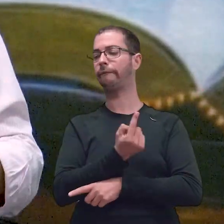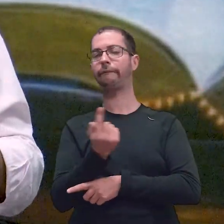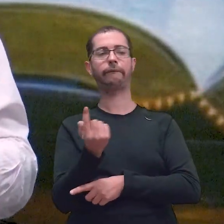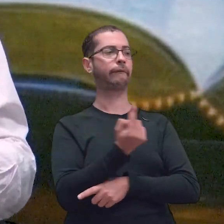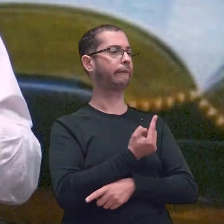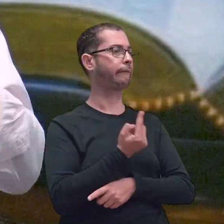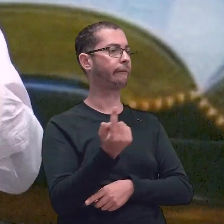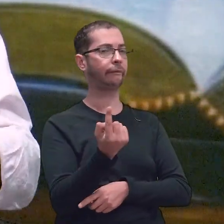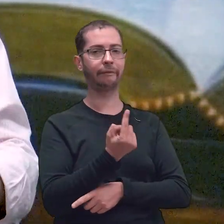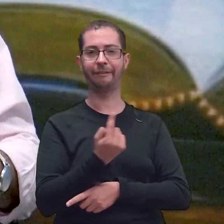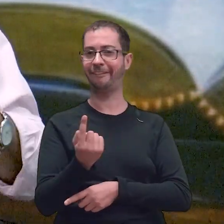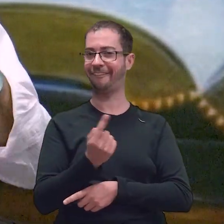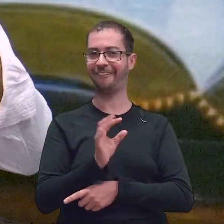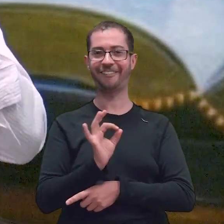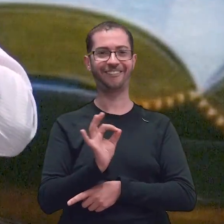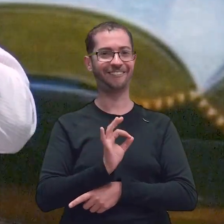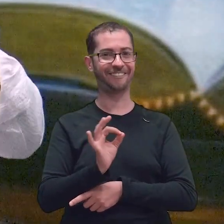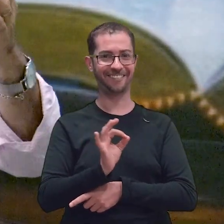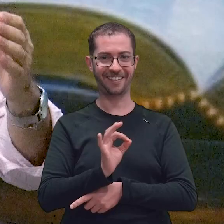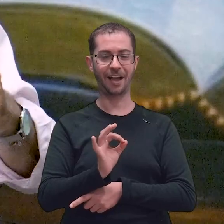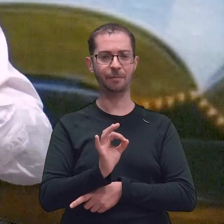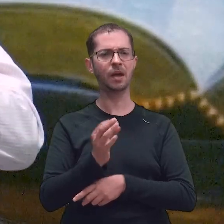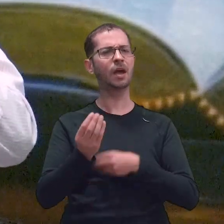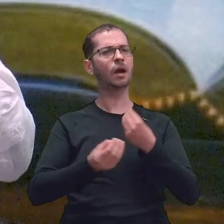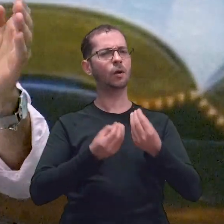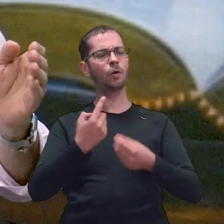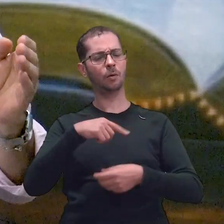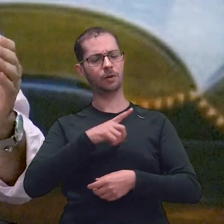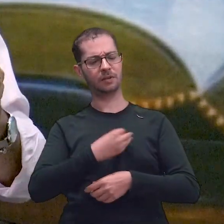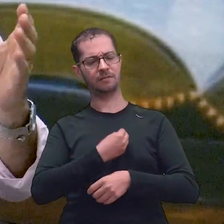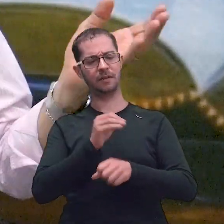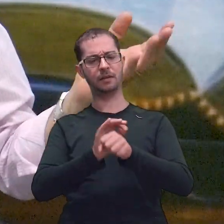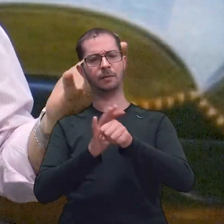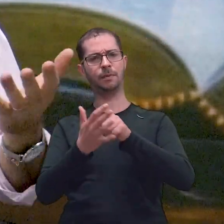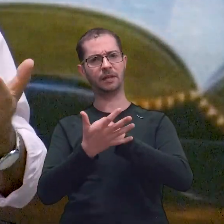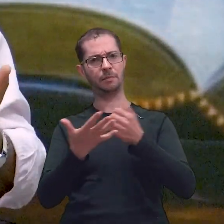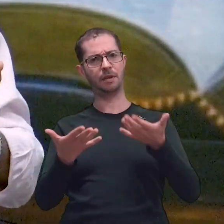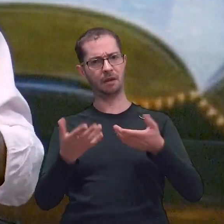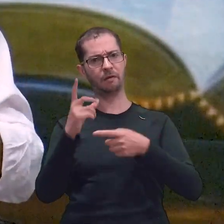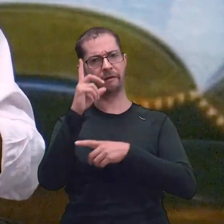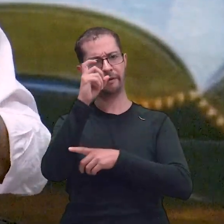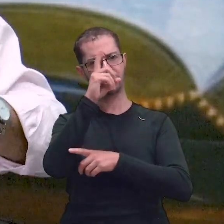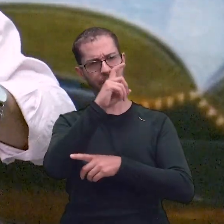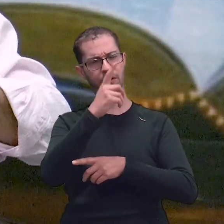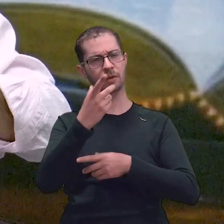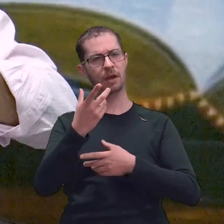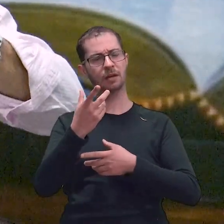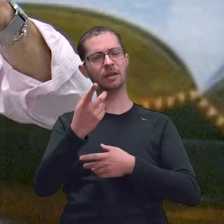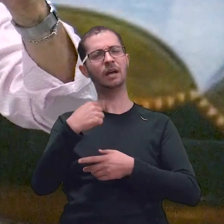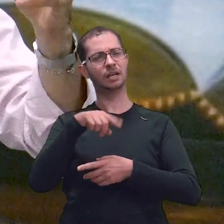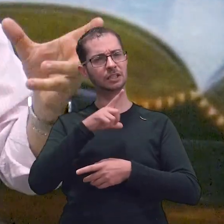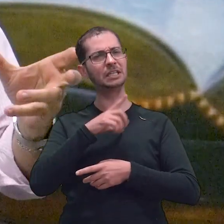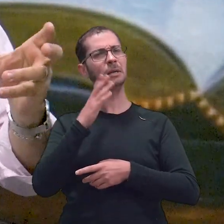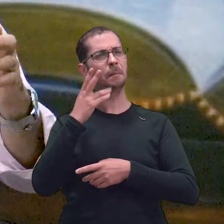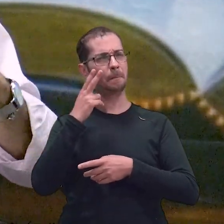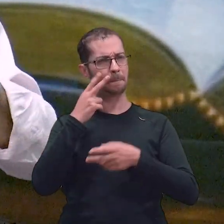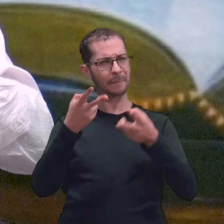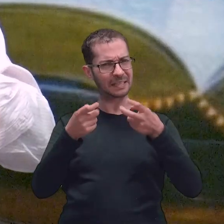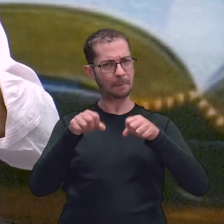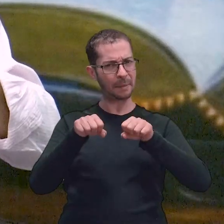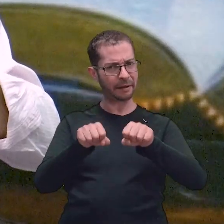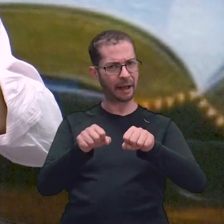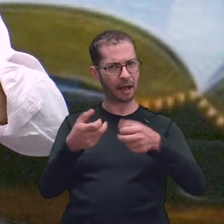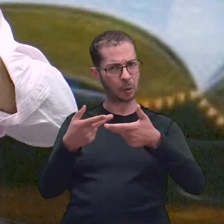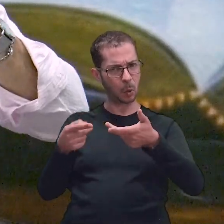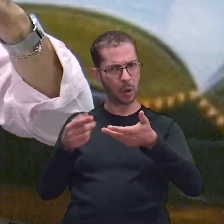andar nesse tempo de pandemia, nesse tempo de problemas e dificuldades? Nós temos visto aí as coisas subindo, nós temos